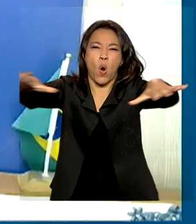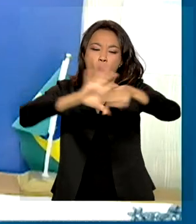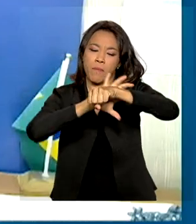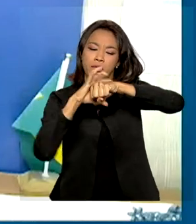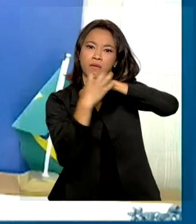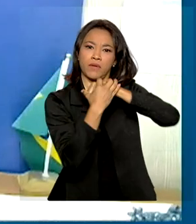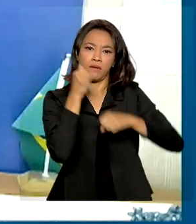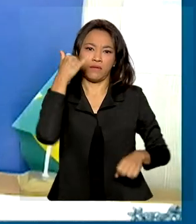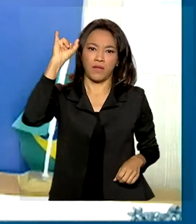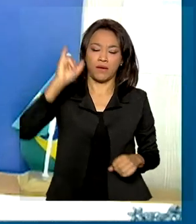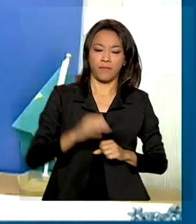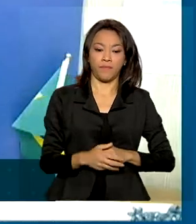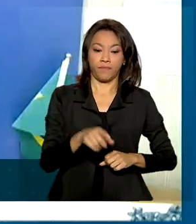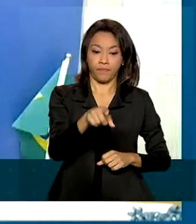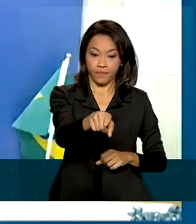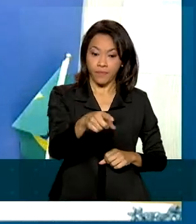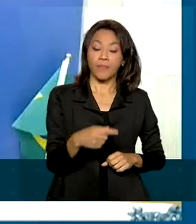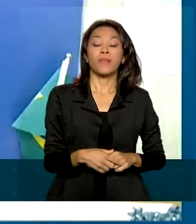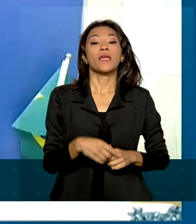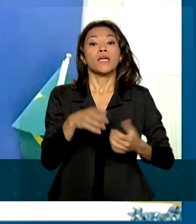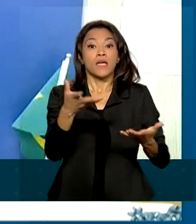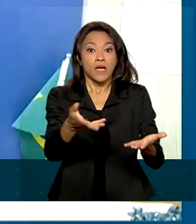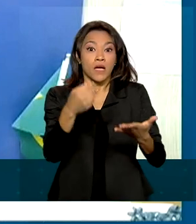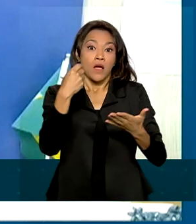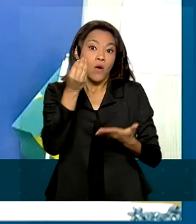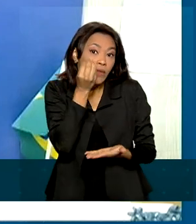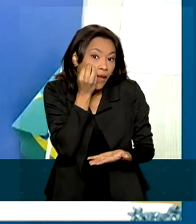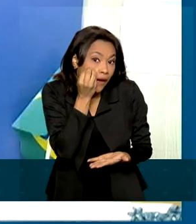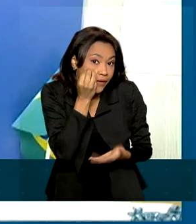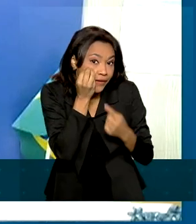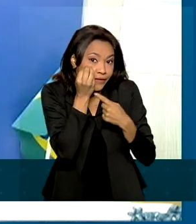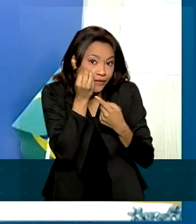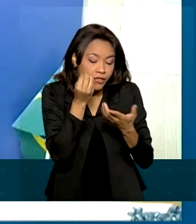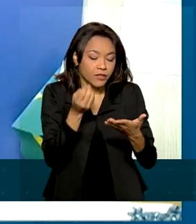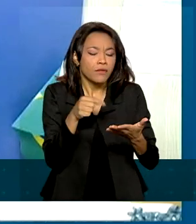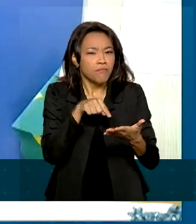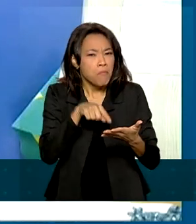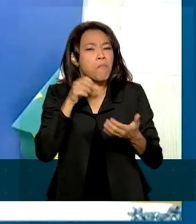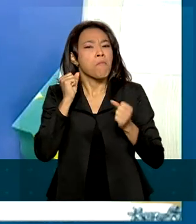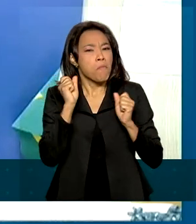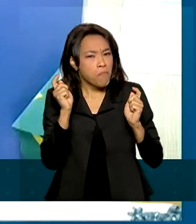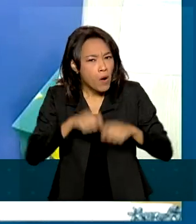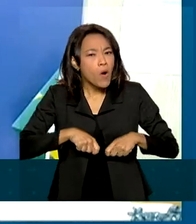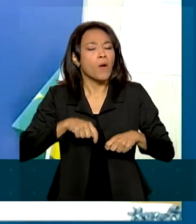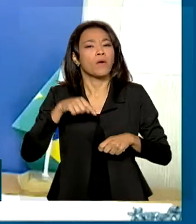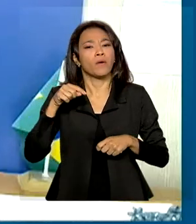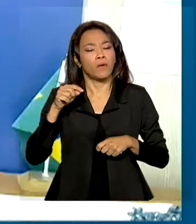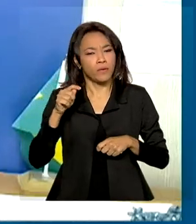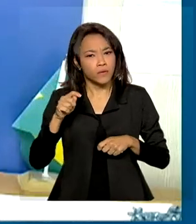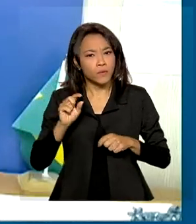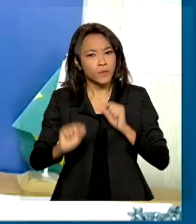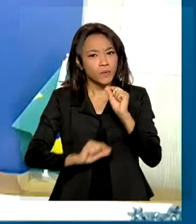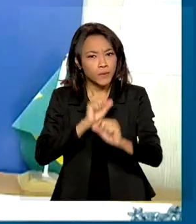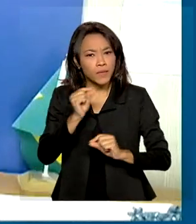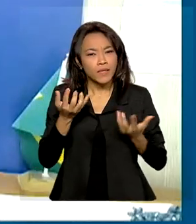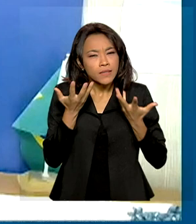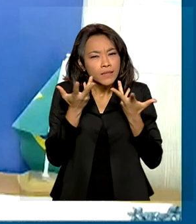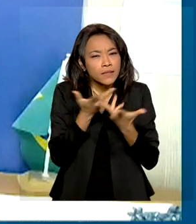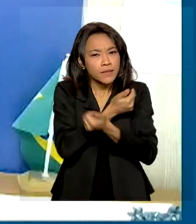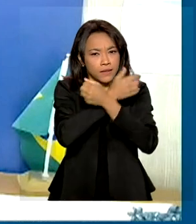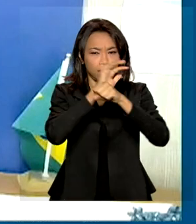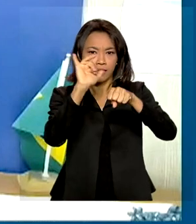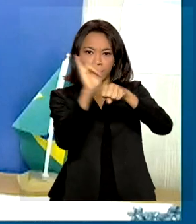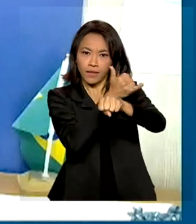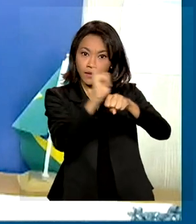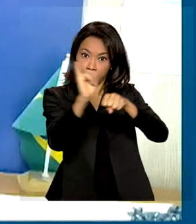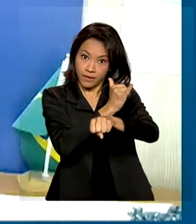dúvida que o produto de diagnóstico in vitro na forma de autoteste pode, sim, representar excelente estratégia